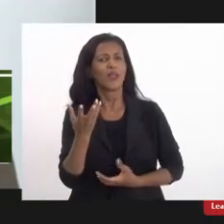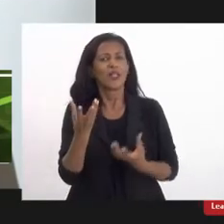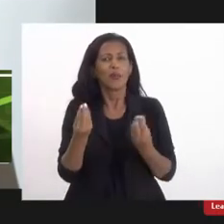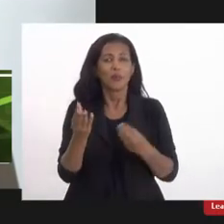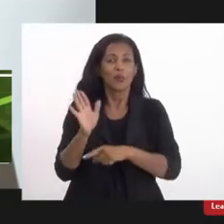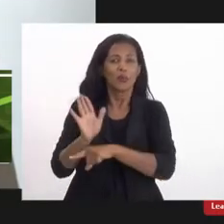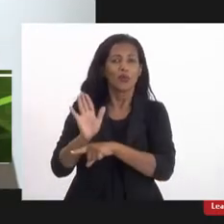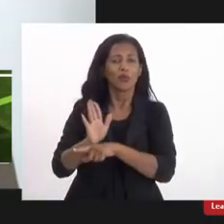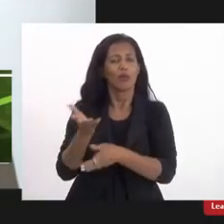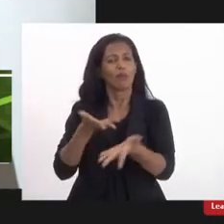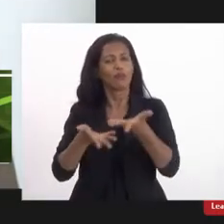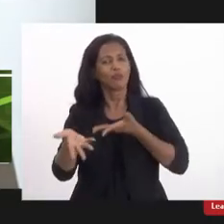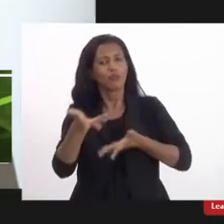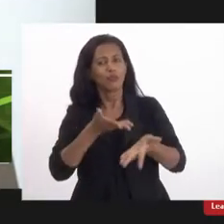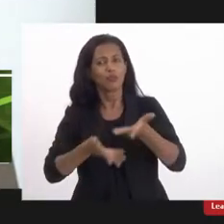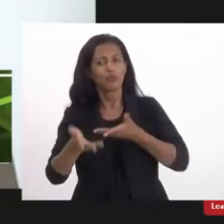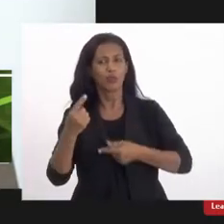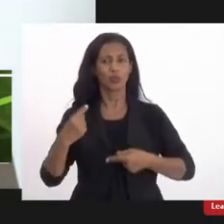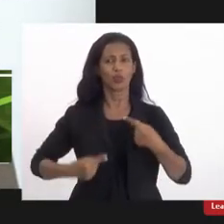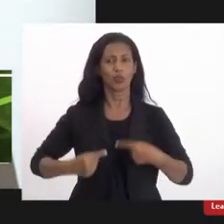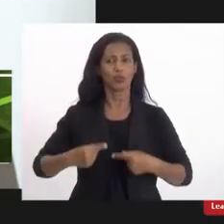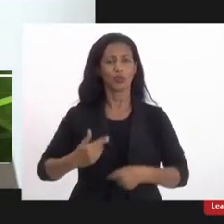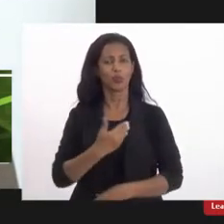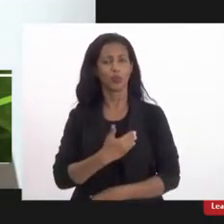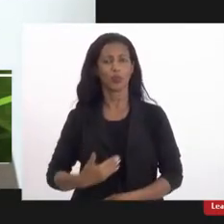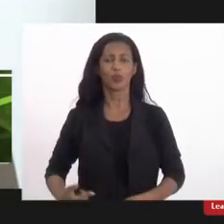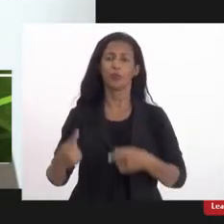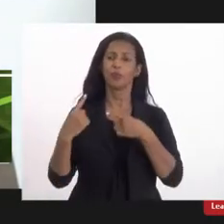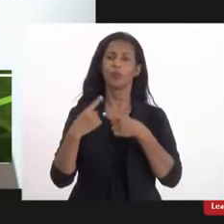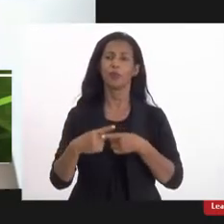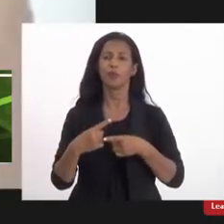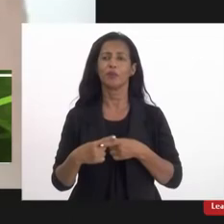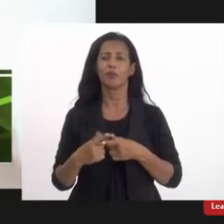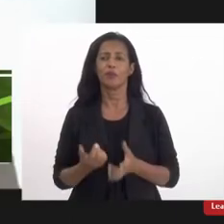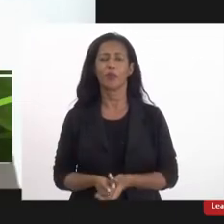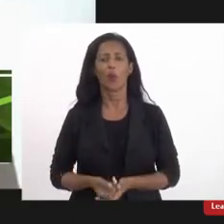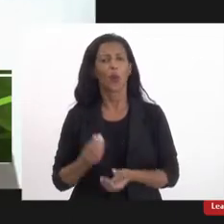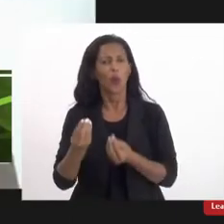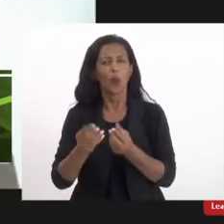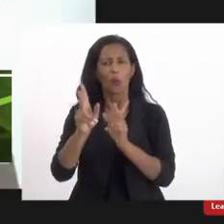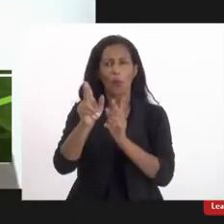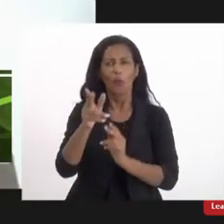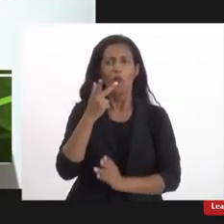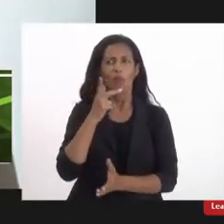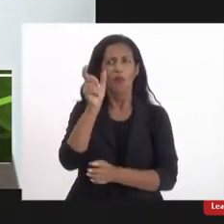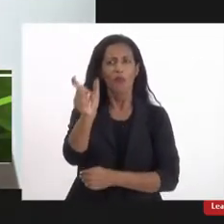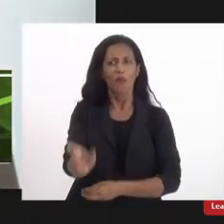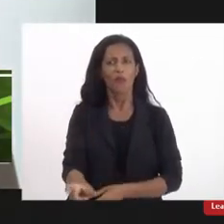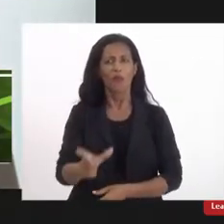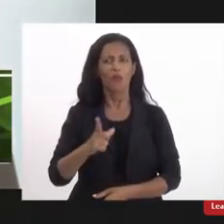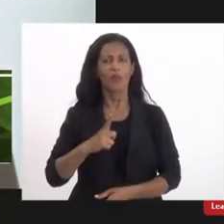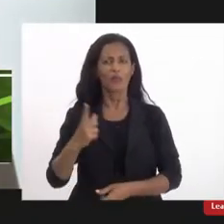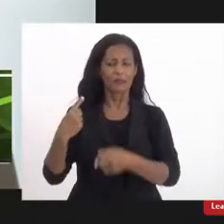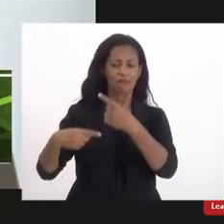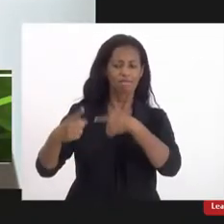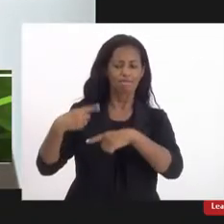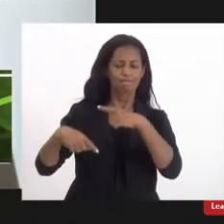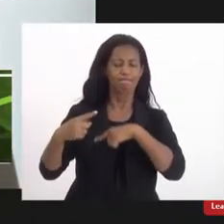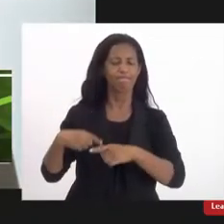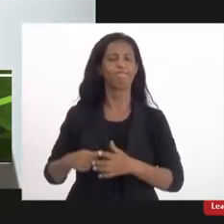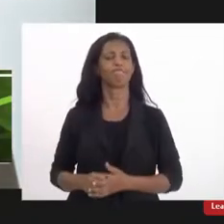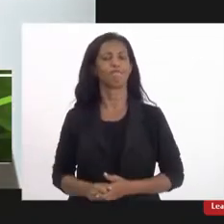na participação de política pública, porque, como a senhora mesmo falou, tem havido um retrocesso muito